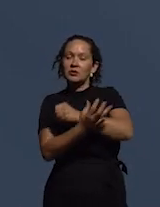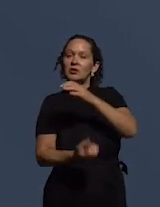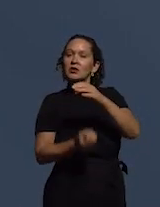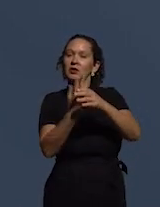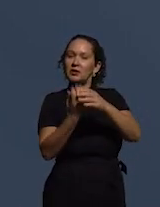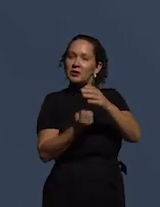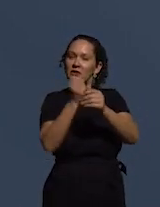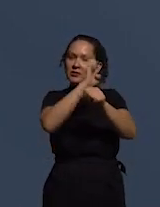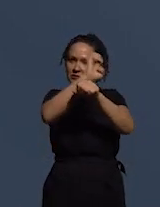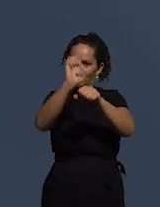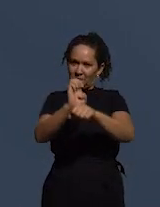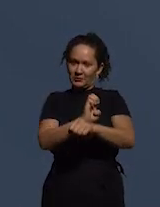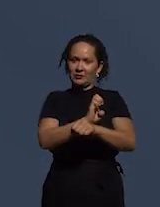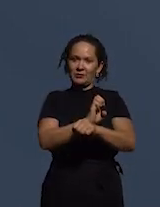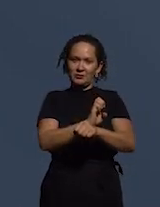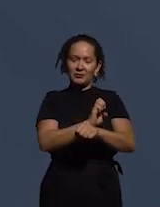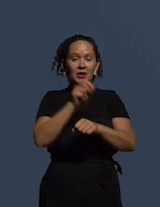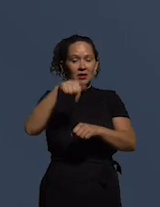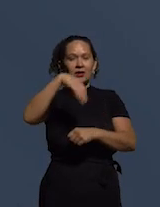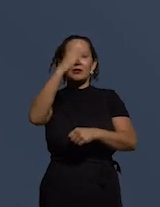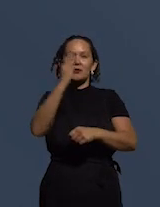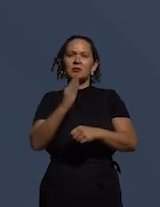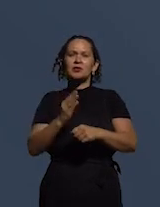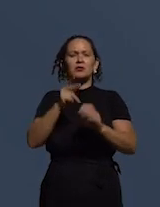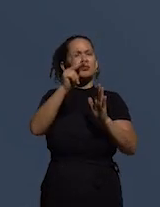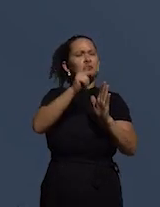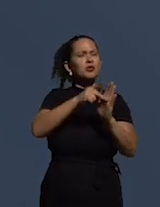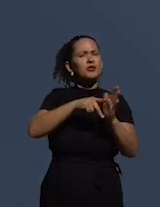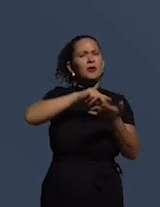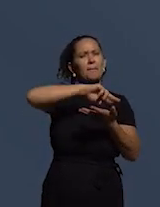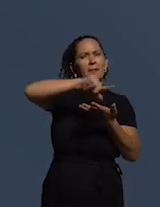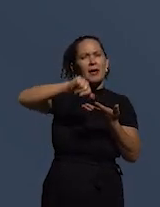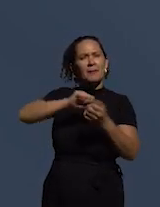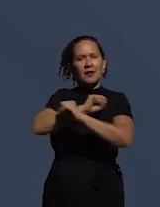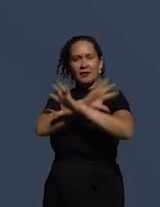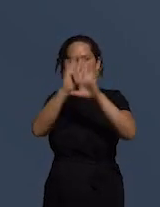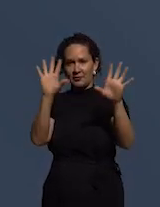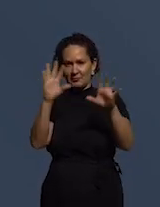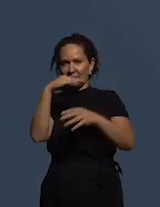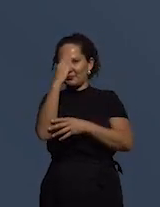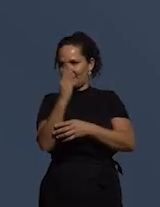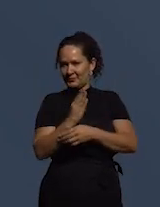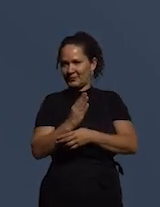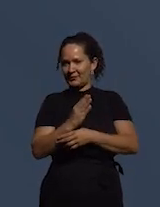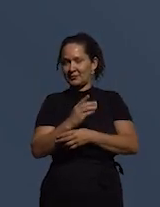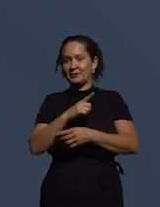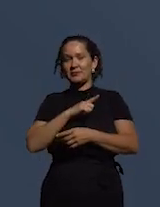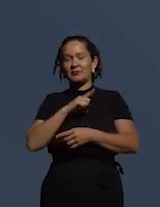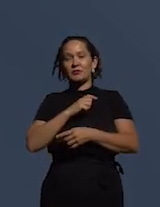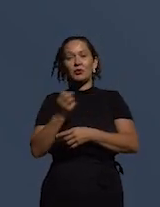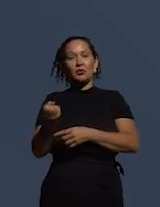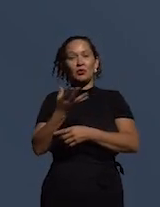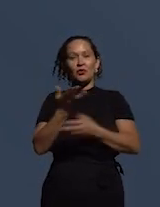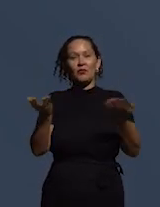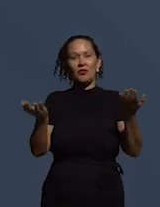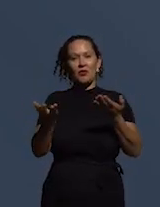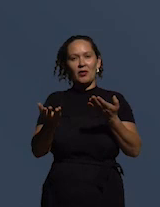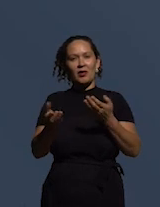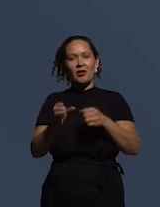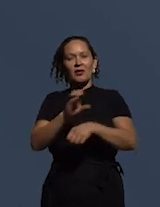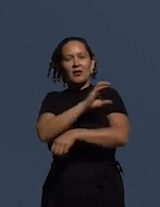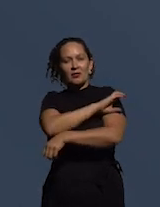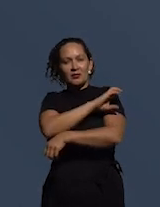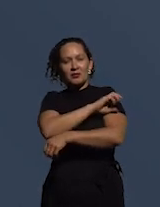ERCAS no Brasil atuou em diversos projetos da ONG Transparência Brasil incluindo mais recentemente a coordenação do